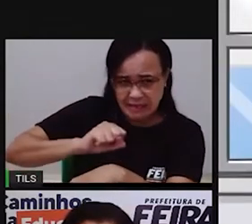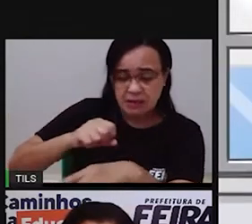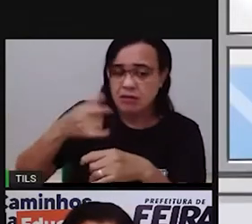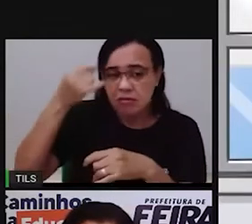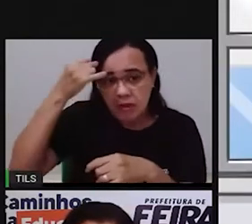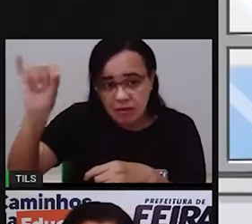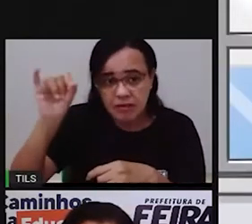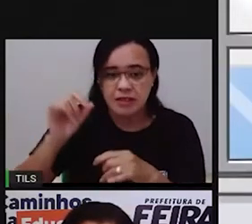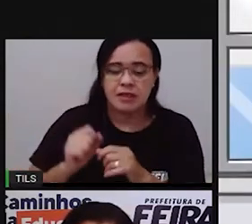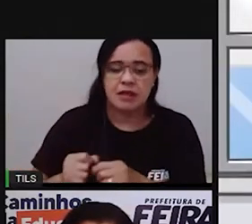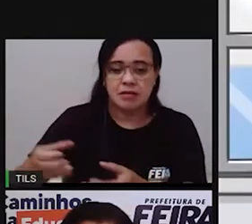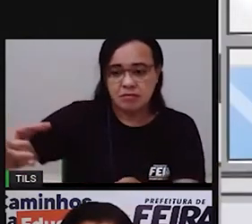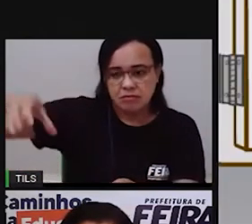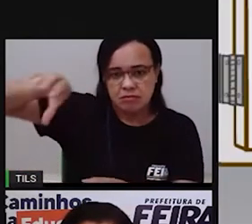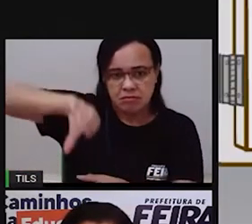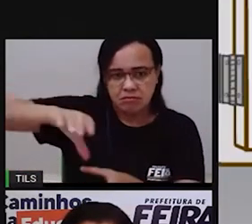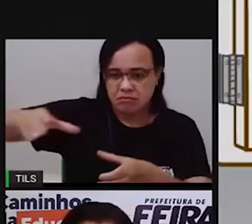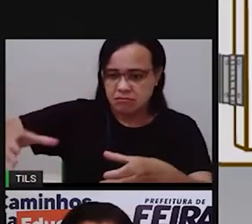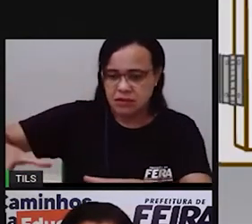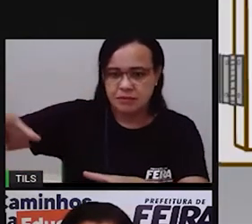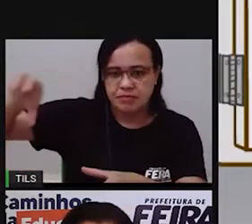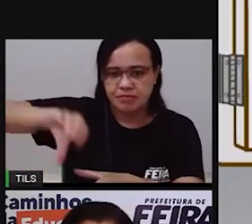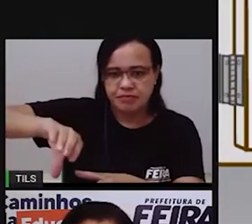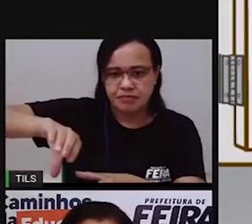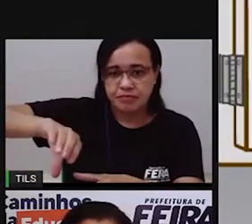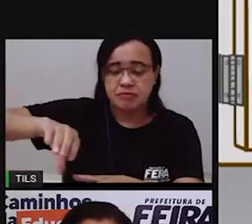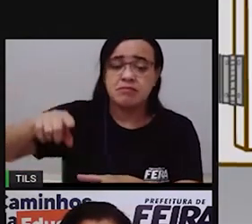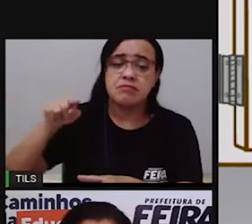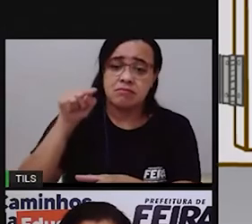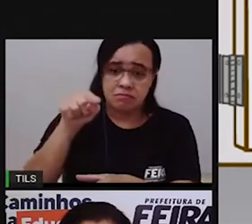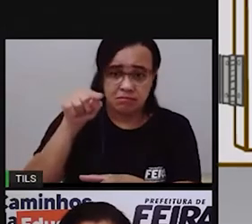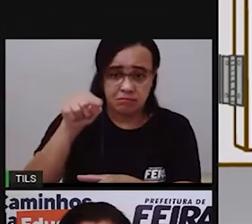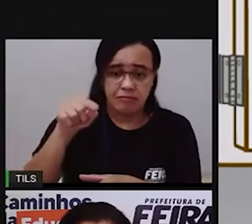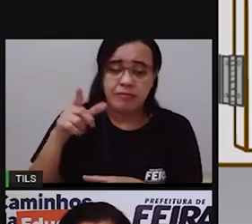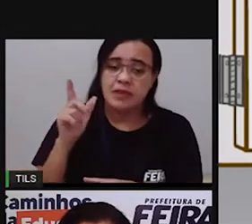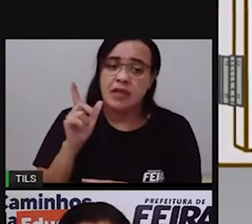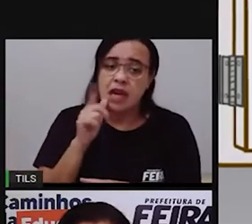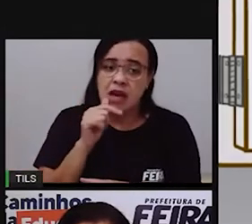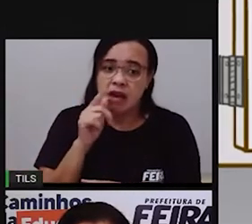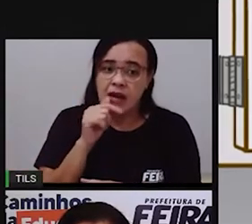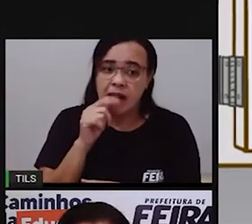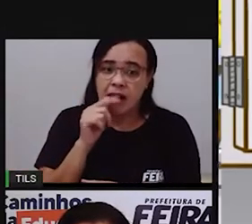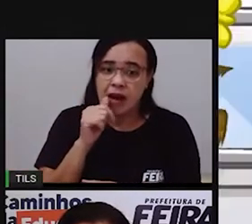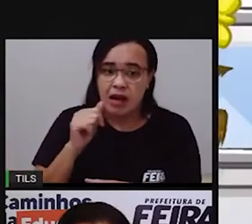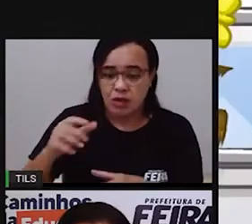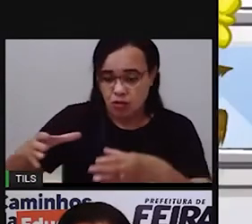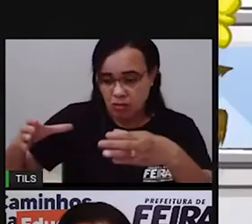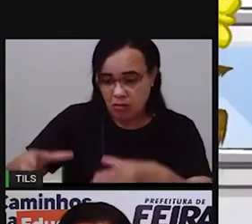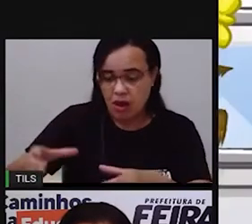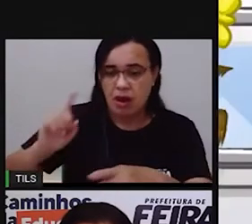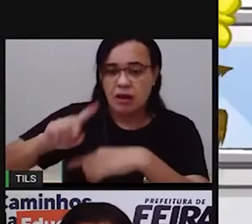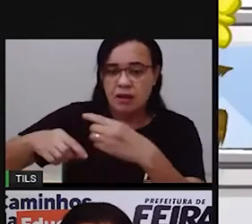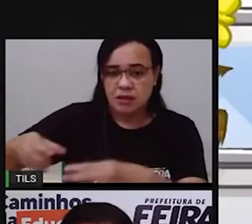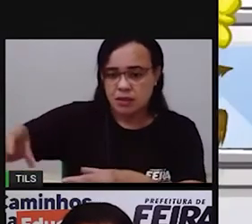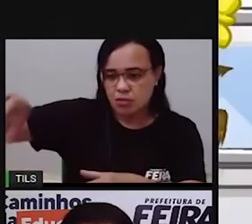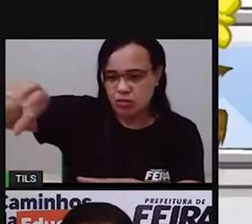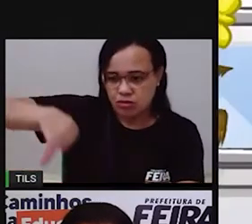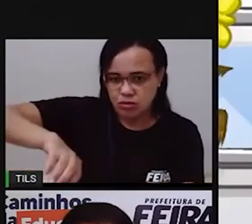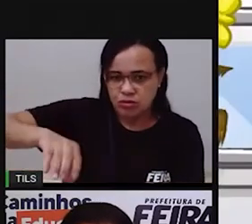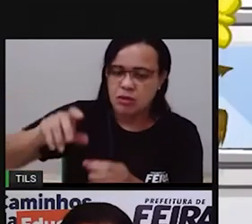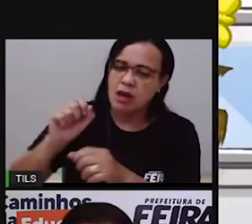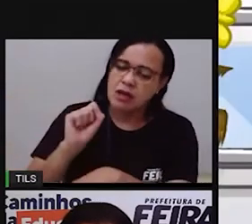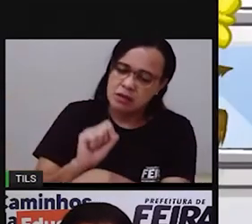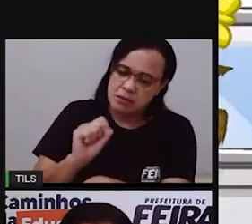Despeje em uma bacia um litro de água com uma colher de sopa de água sanitária, hipoclorito de sódio. Coloque os alimentos na